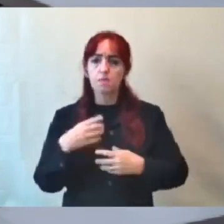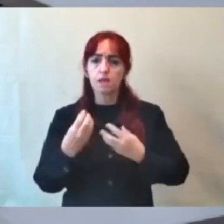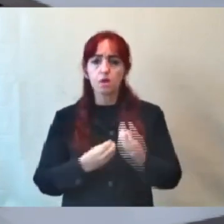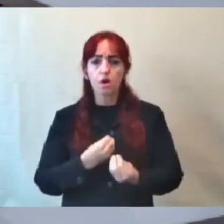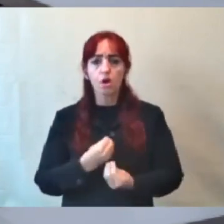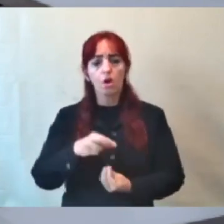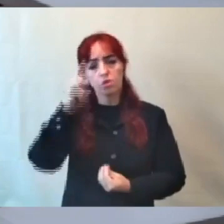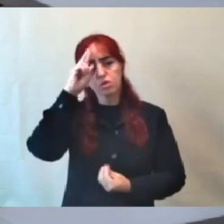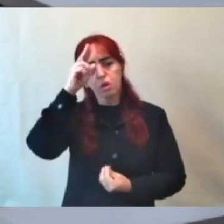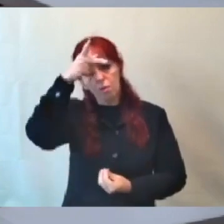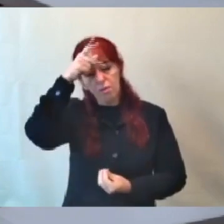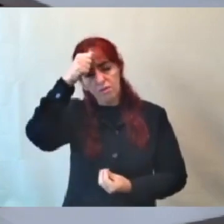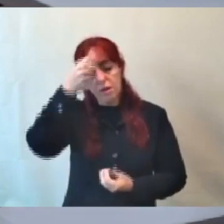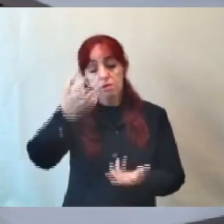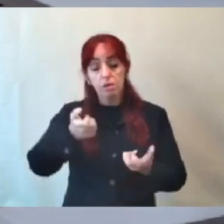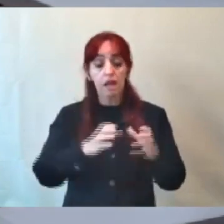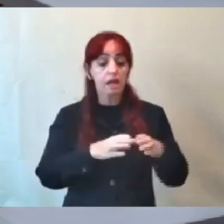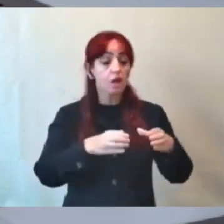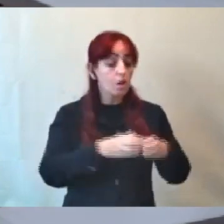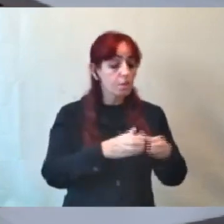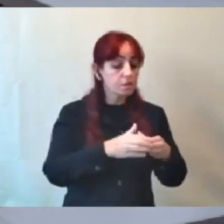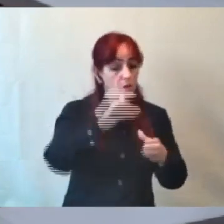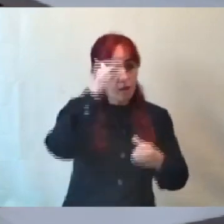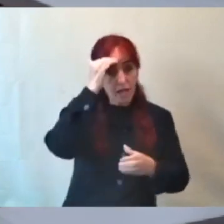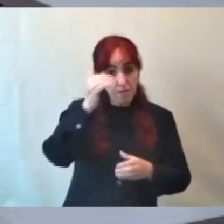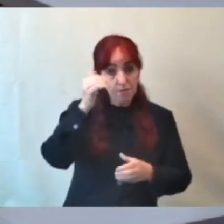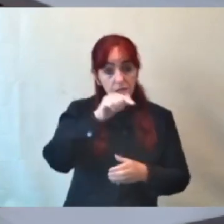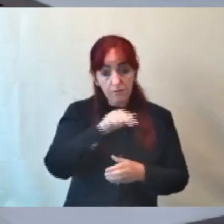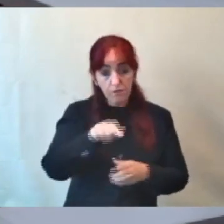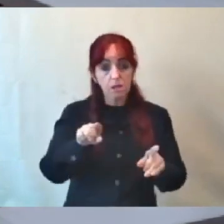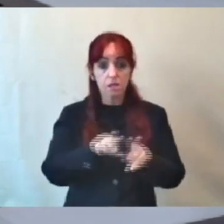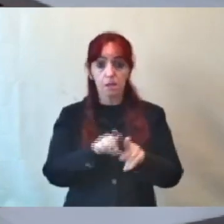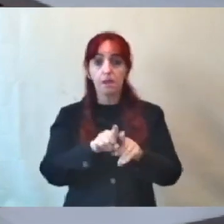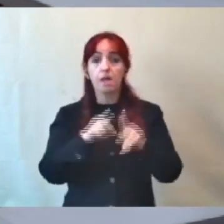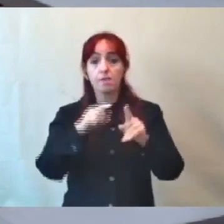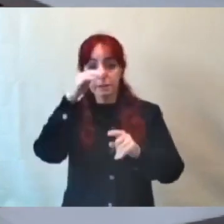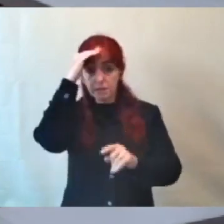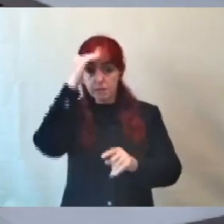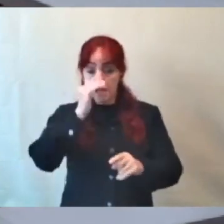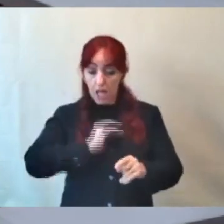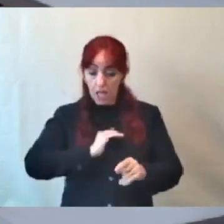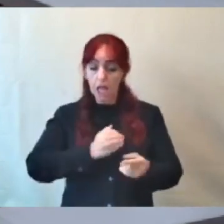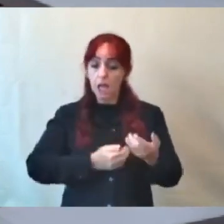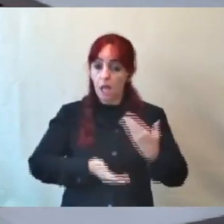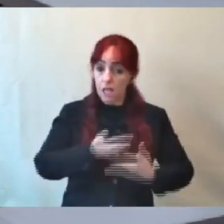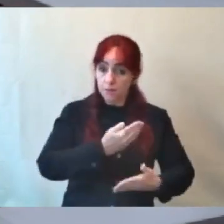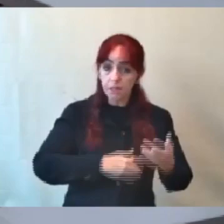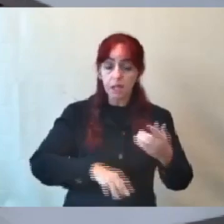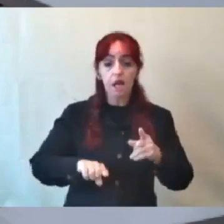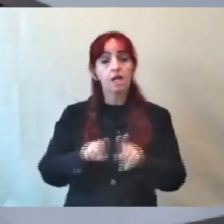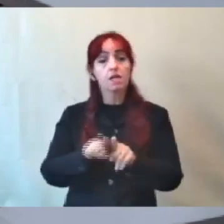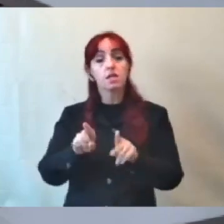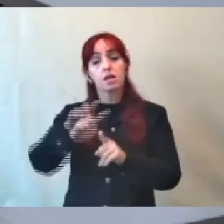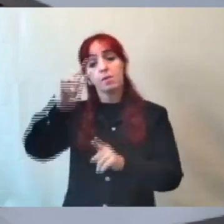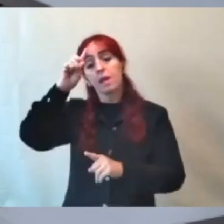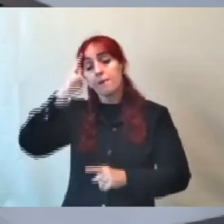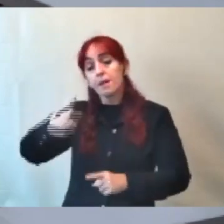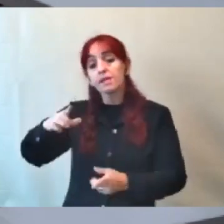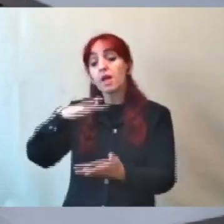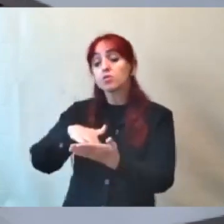comissões aqui respeitem o senhor, o senhor também tem que nos respeitar e dar ordem aos seus secretários que